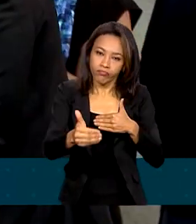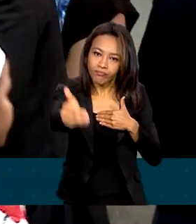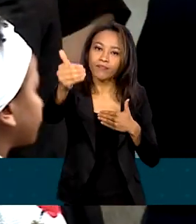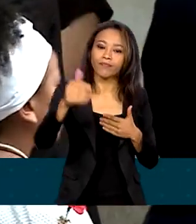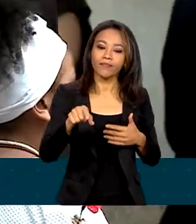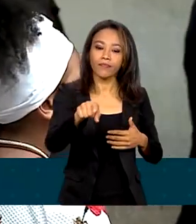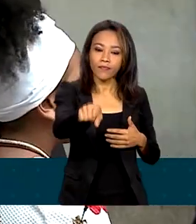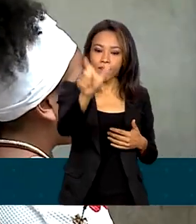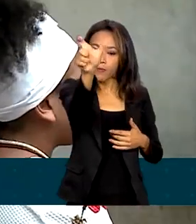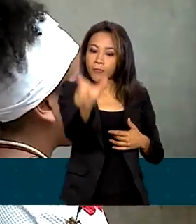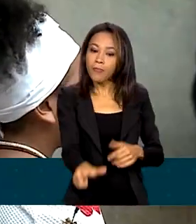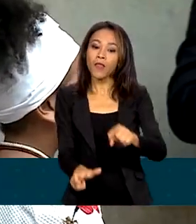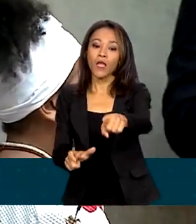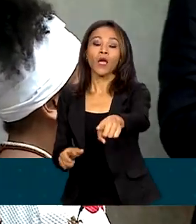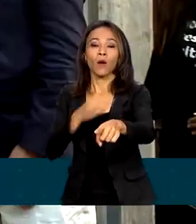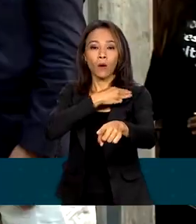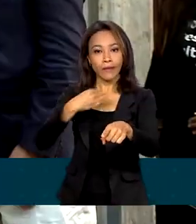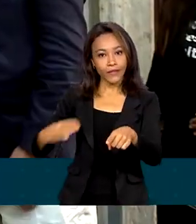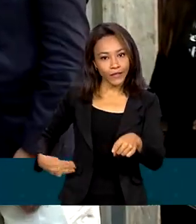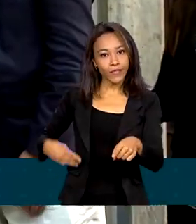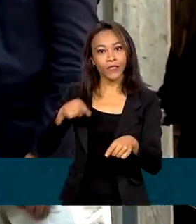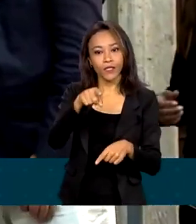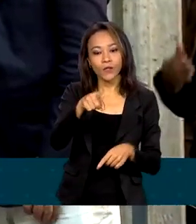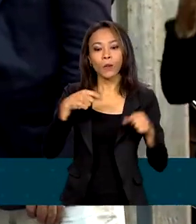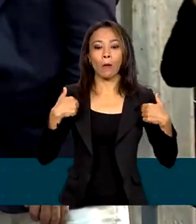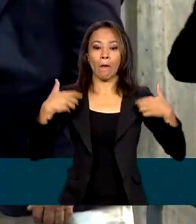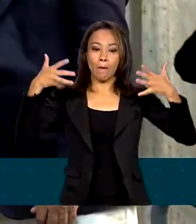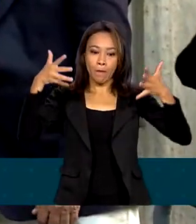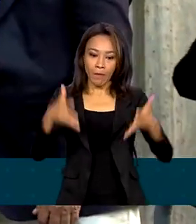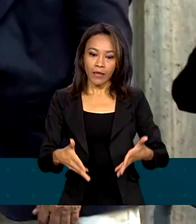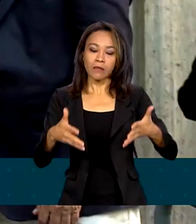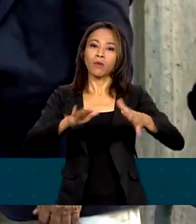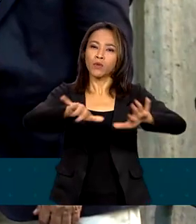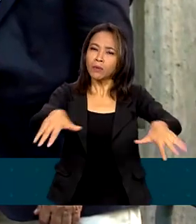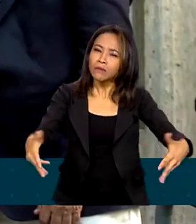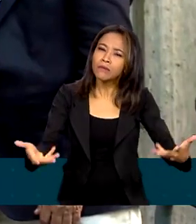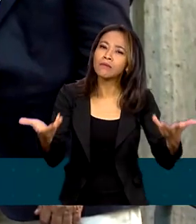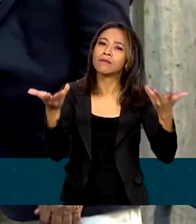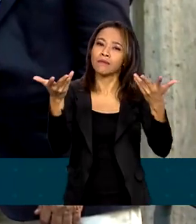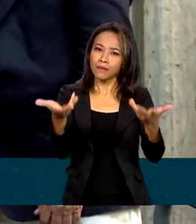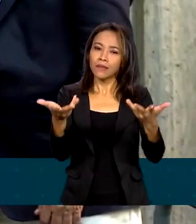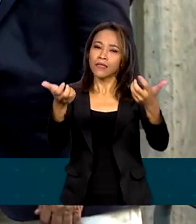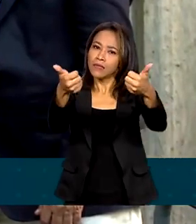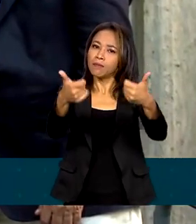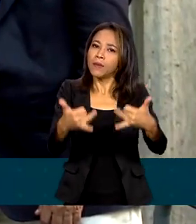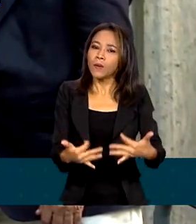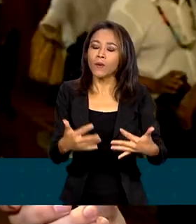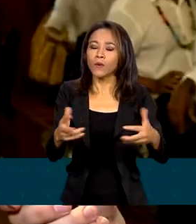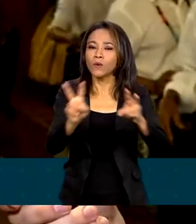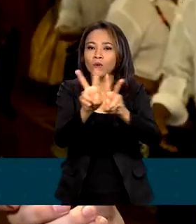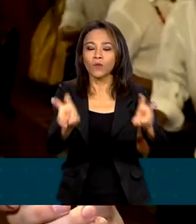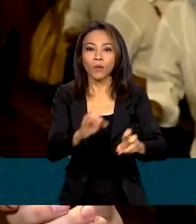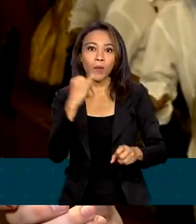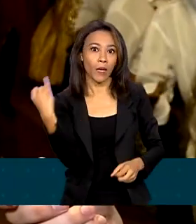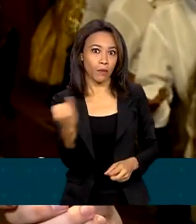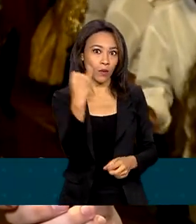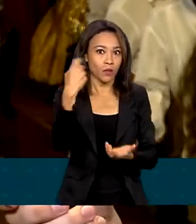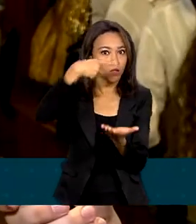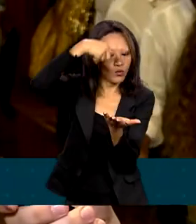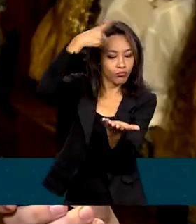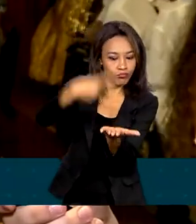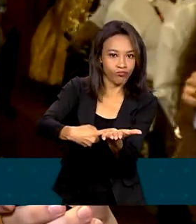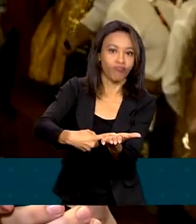Direitos Humanos e da Cidadania participou da cerimônia e falou sobre a importância do acordo.